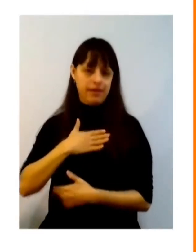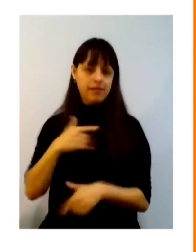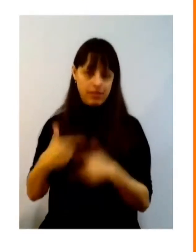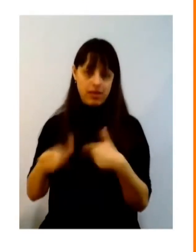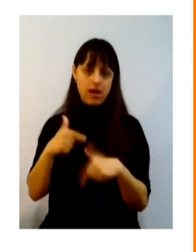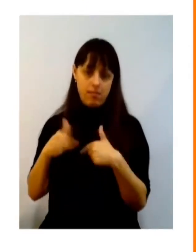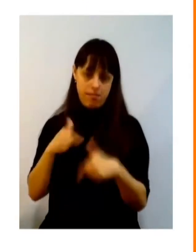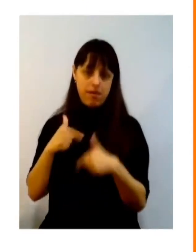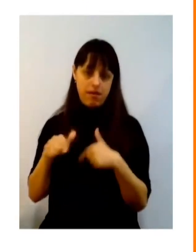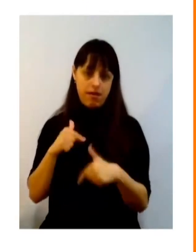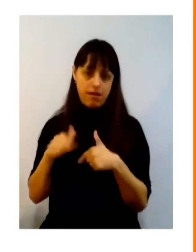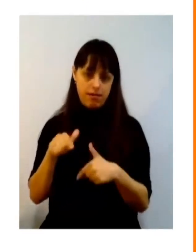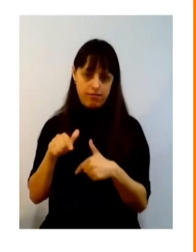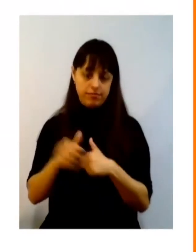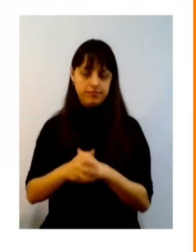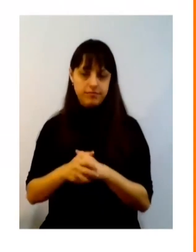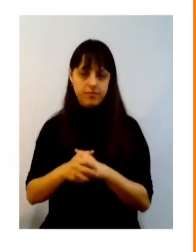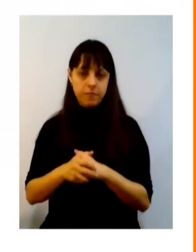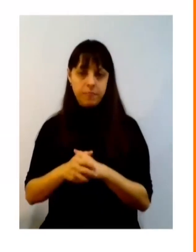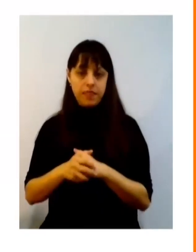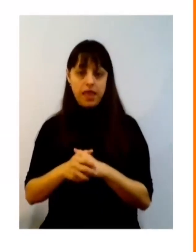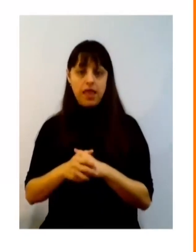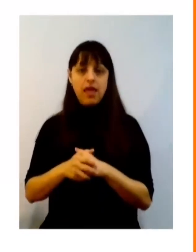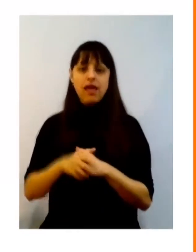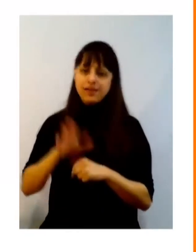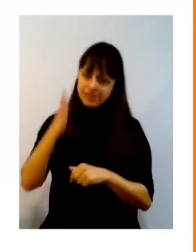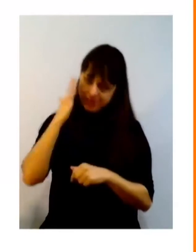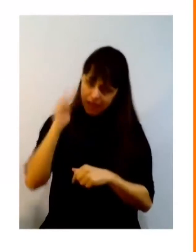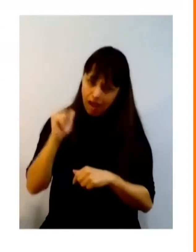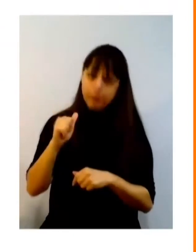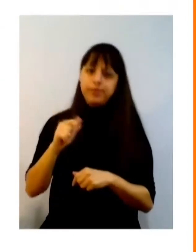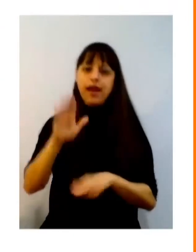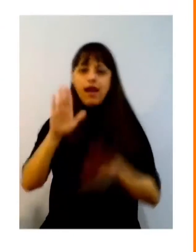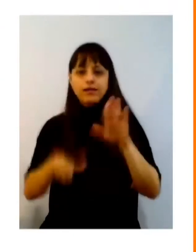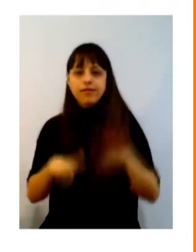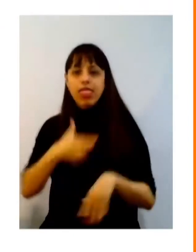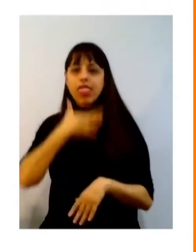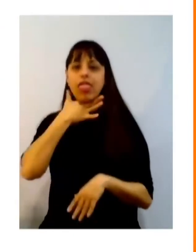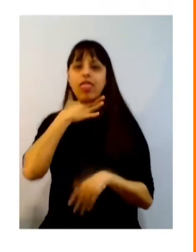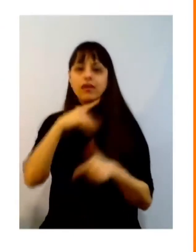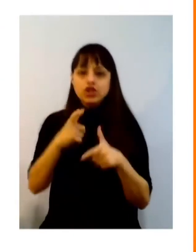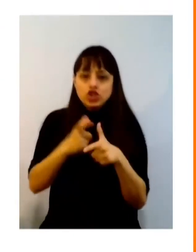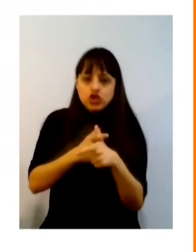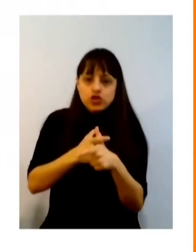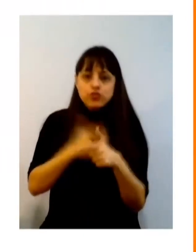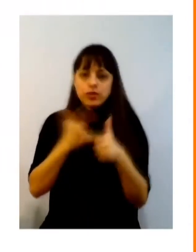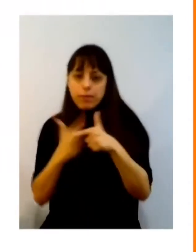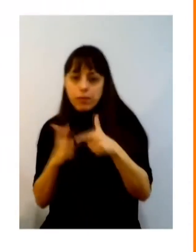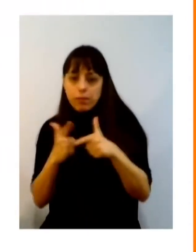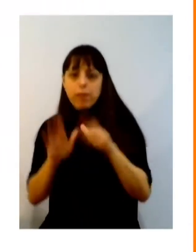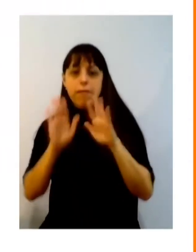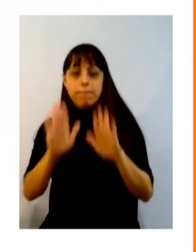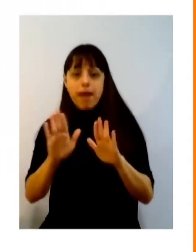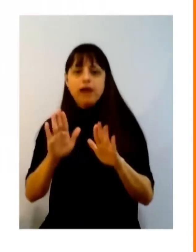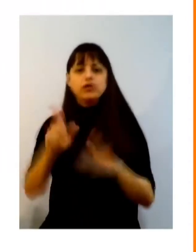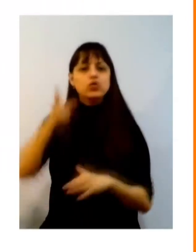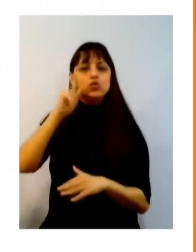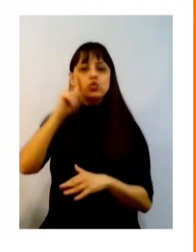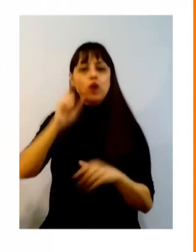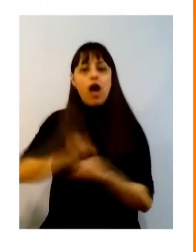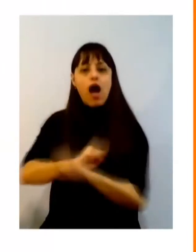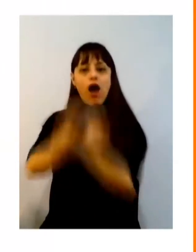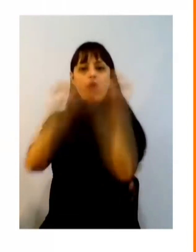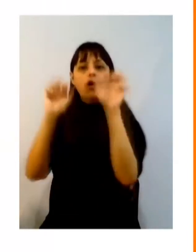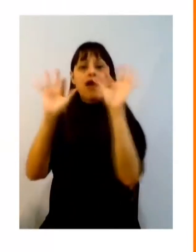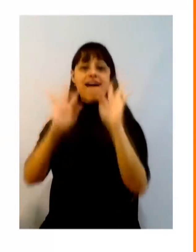sobrevivo não vou falar que eu não passo os meus perrengues mas eu acordo todos os dias sabendo que eu corro pelo meu entendeu que